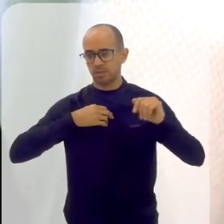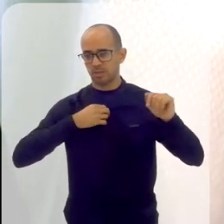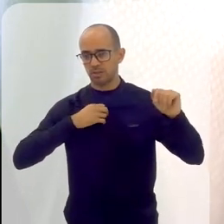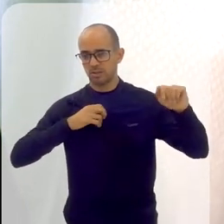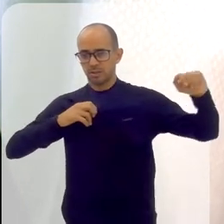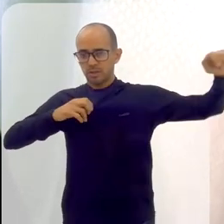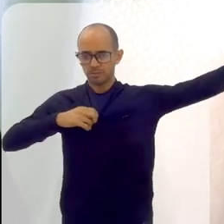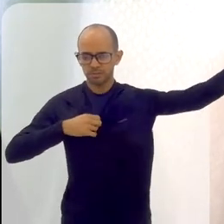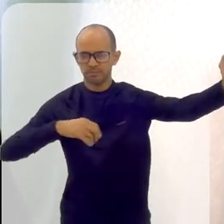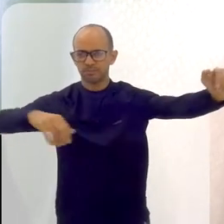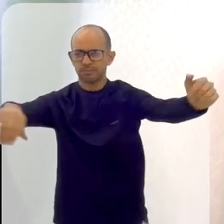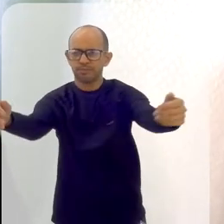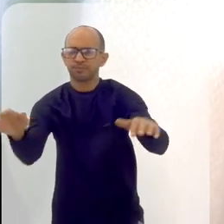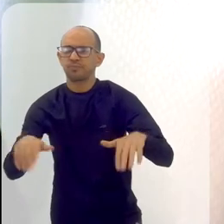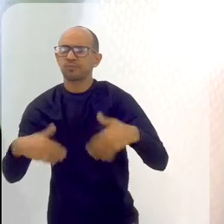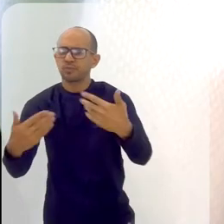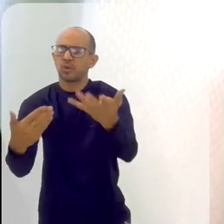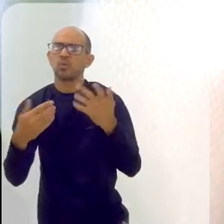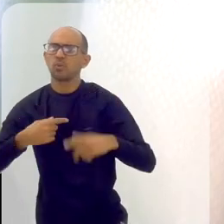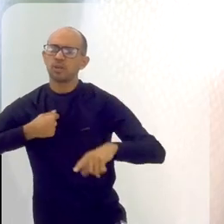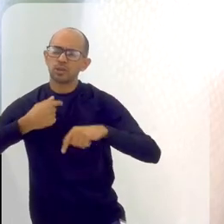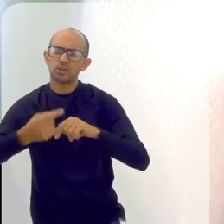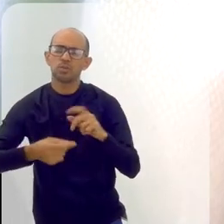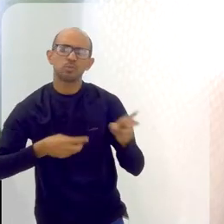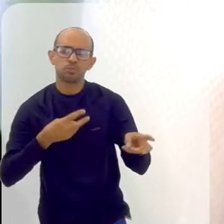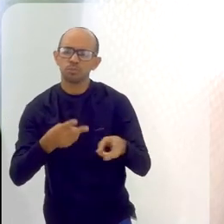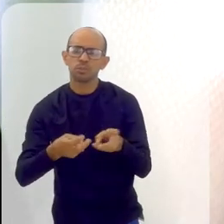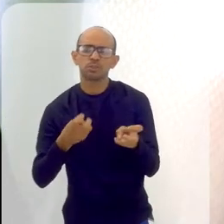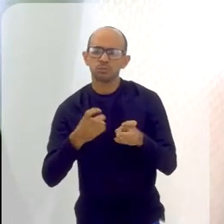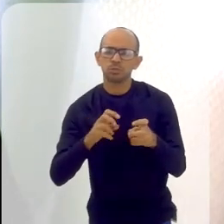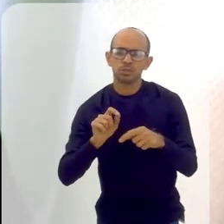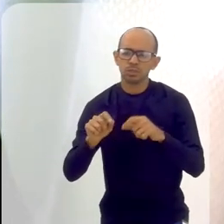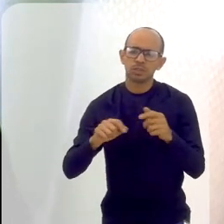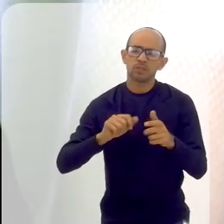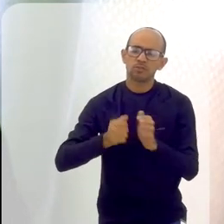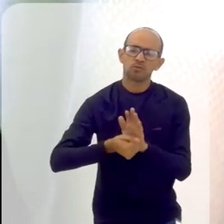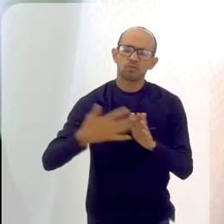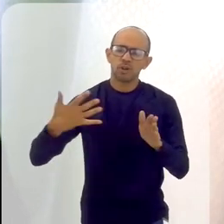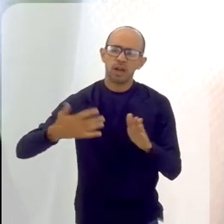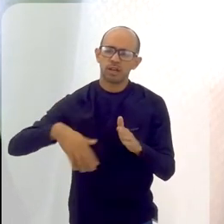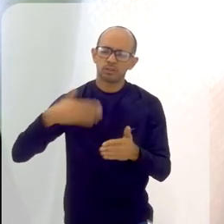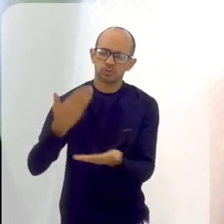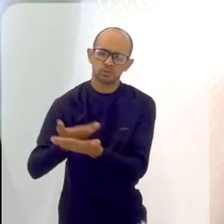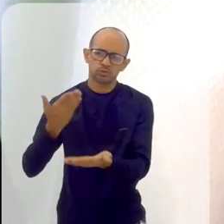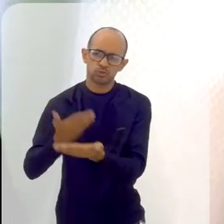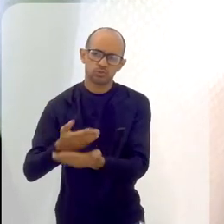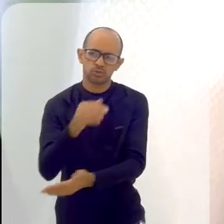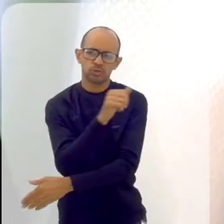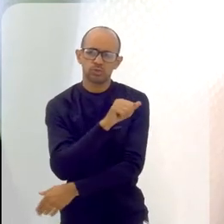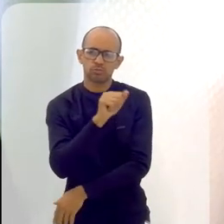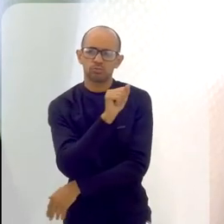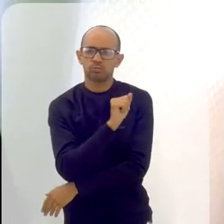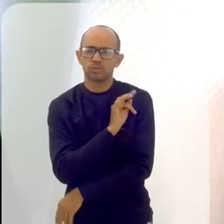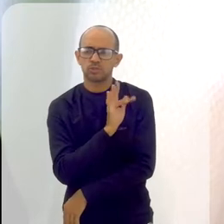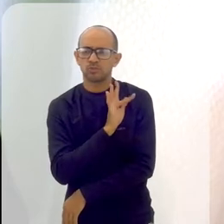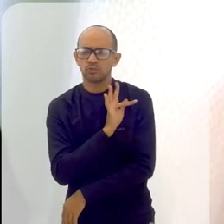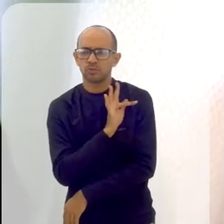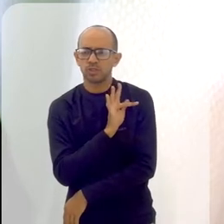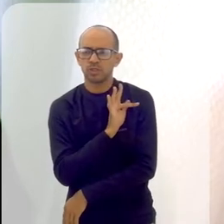abriu uma perspectiva muito grande individualmente. A gente tem muitos estudantes na Baixada, na Zona